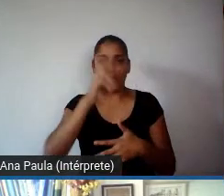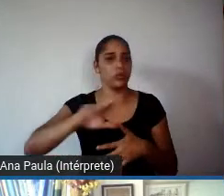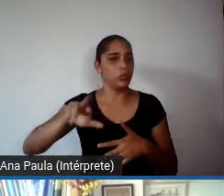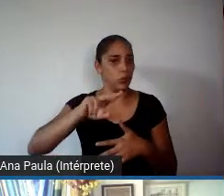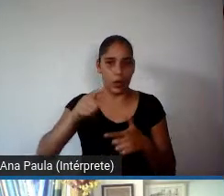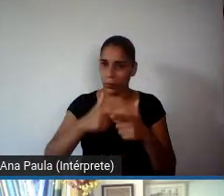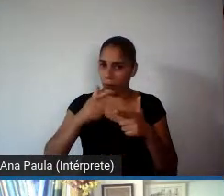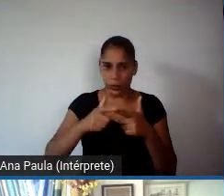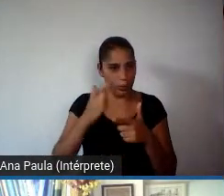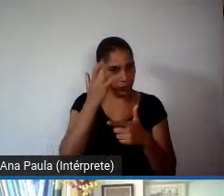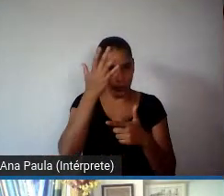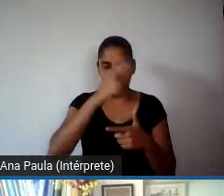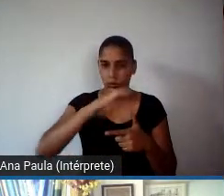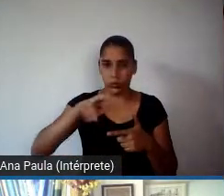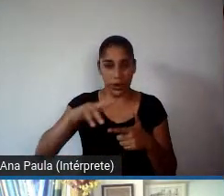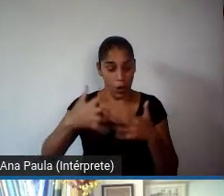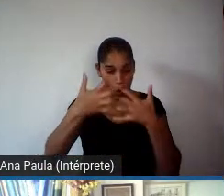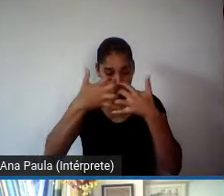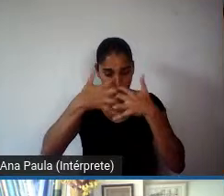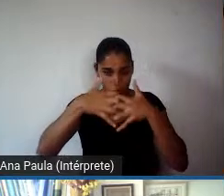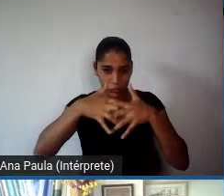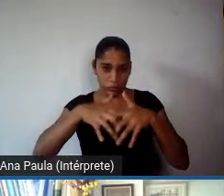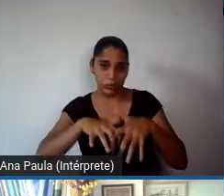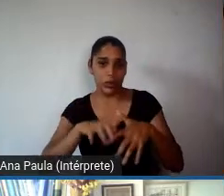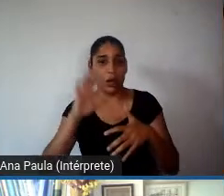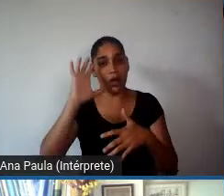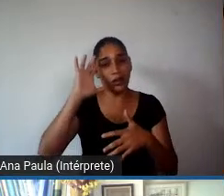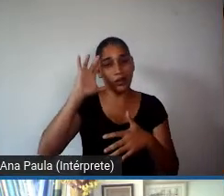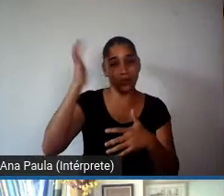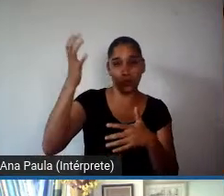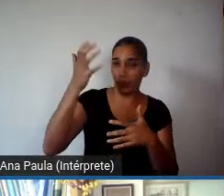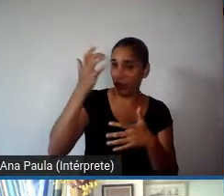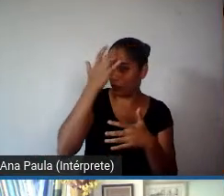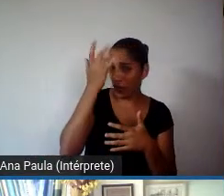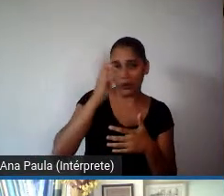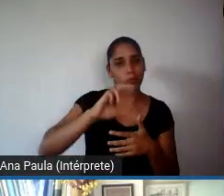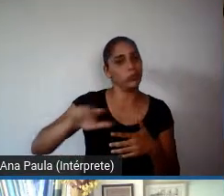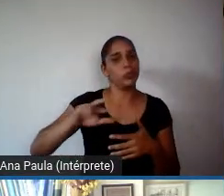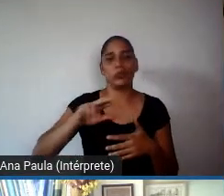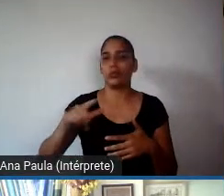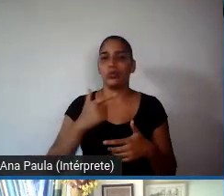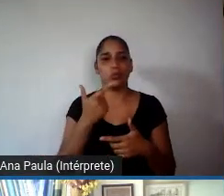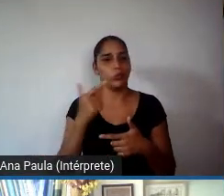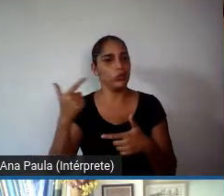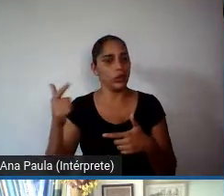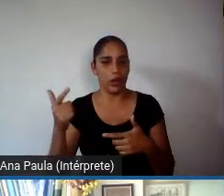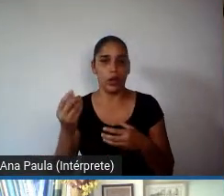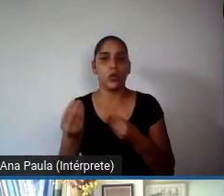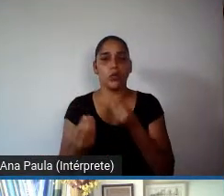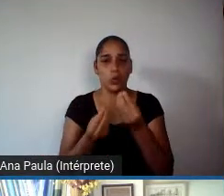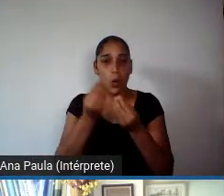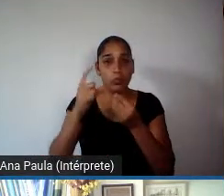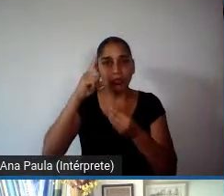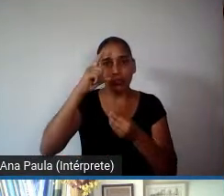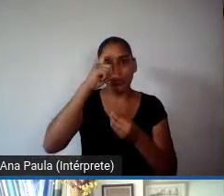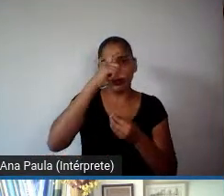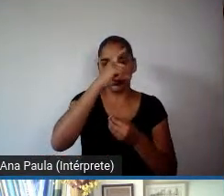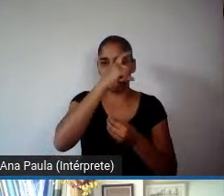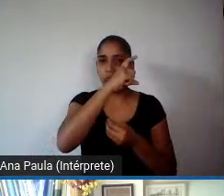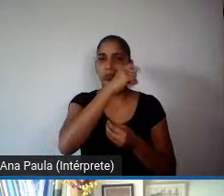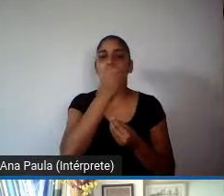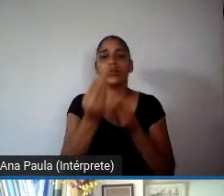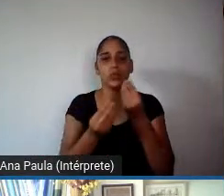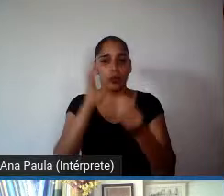fácil, né, e que tem soluções fáceis, tem se mostrado, né, que quanto difícil é o manejo de uma,